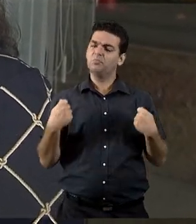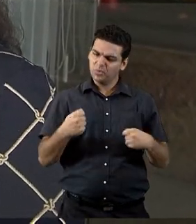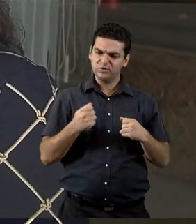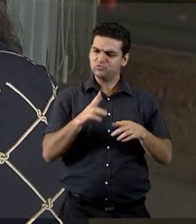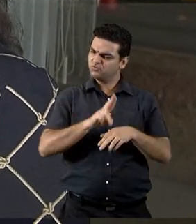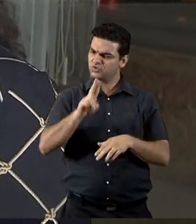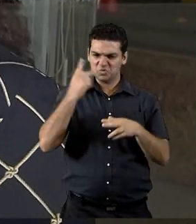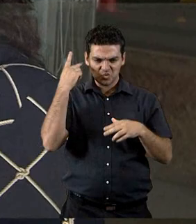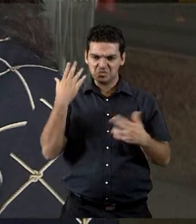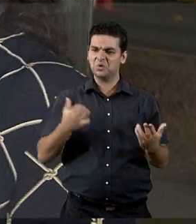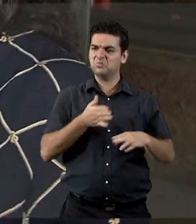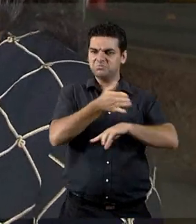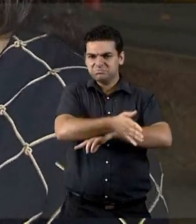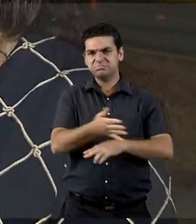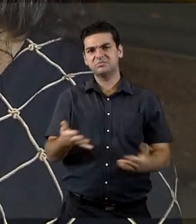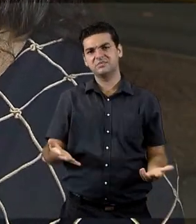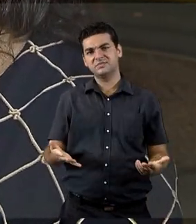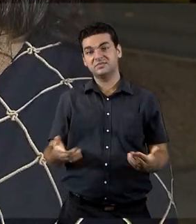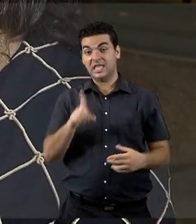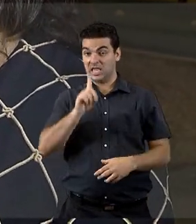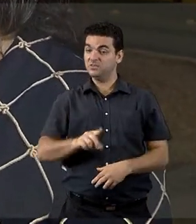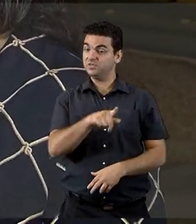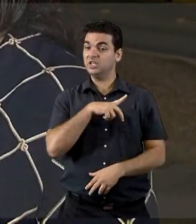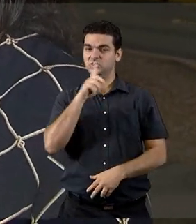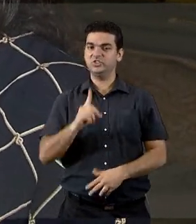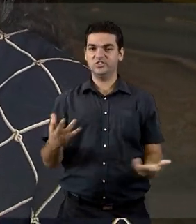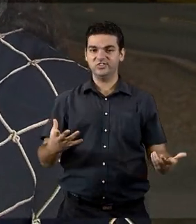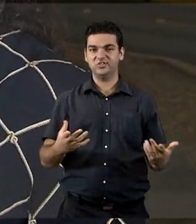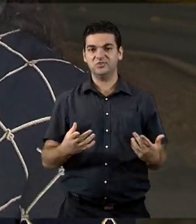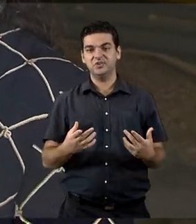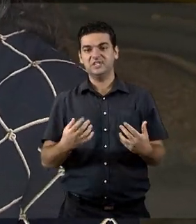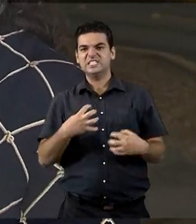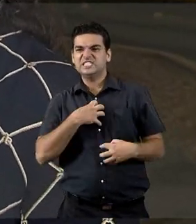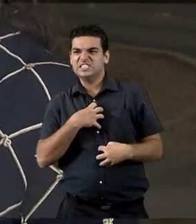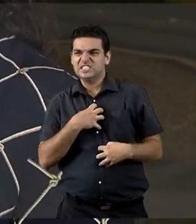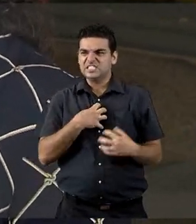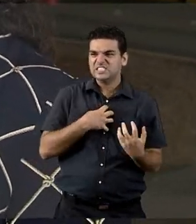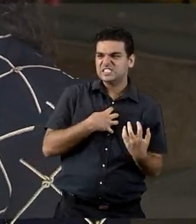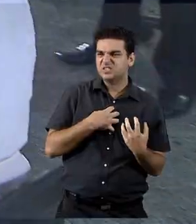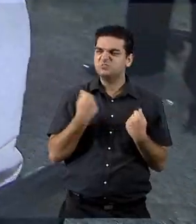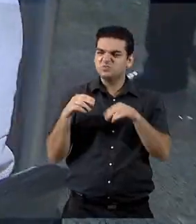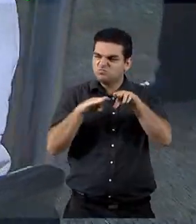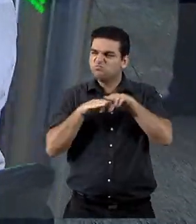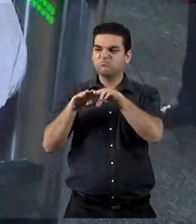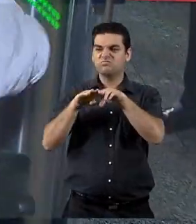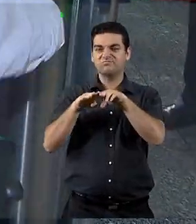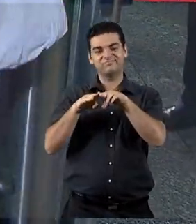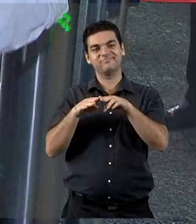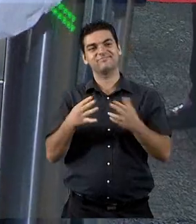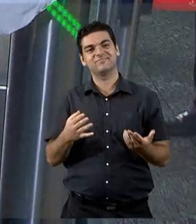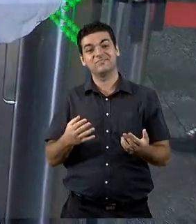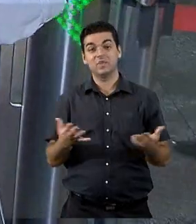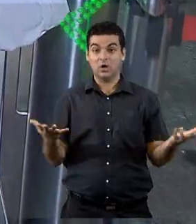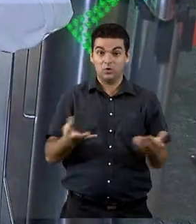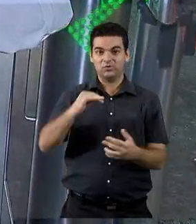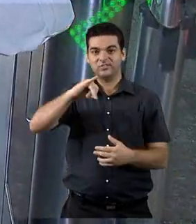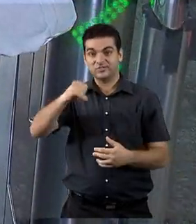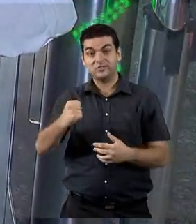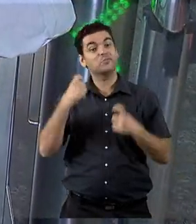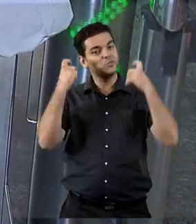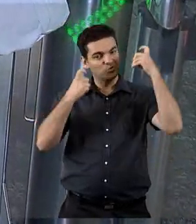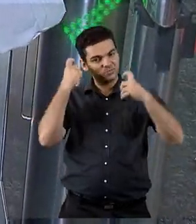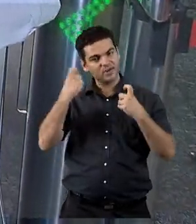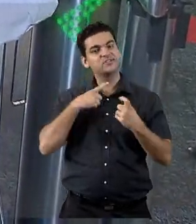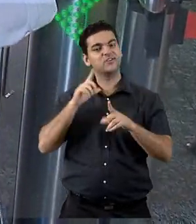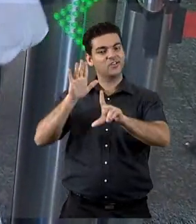né? É um direito da pessoa com deficiência. Essa igualdade de oportunidade. O STJ tem o cuidado de atender a